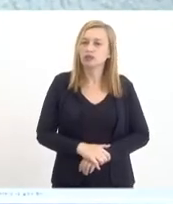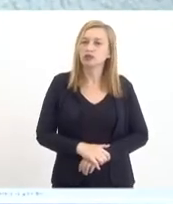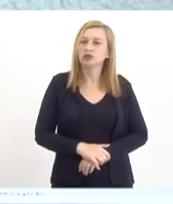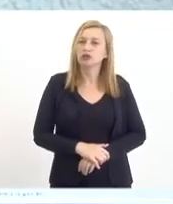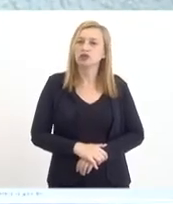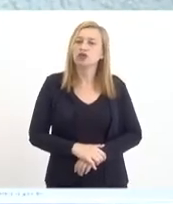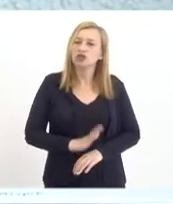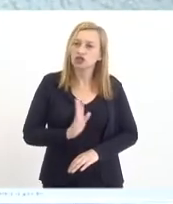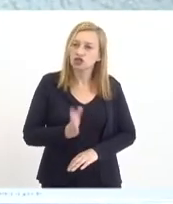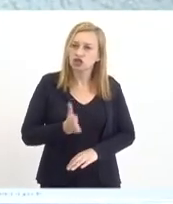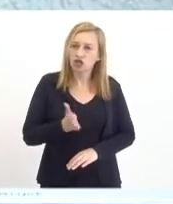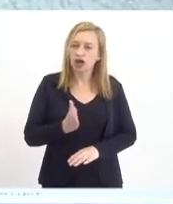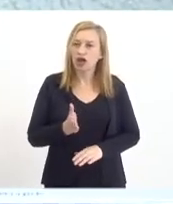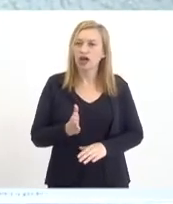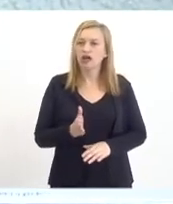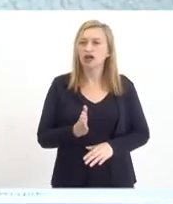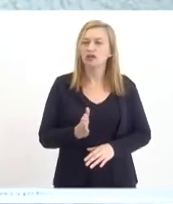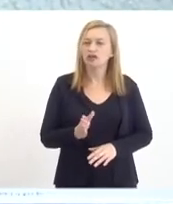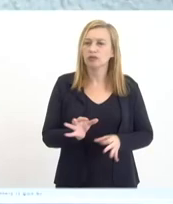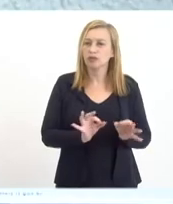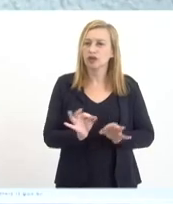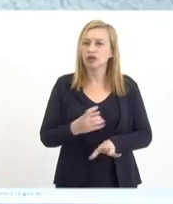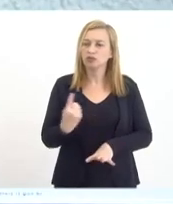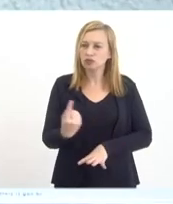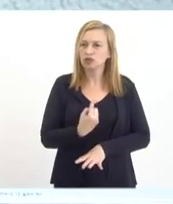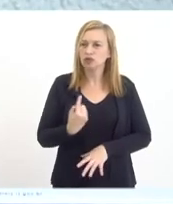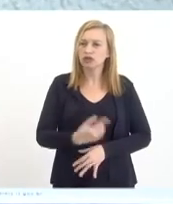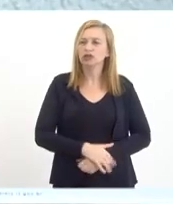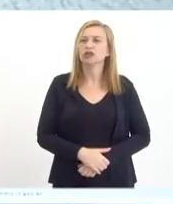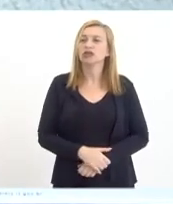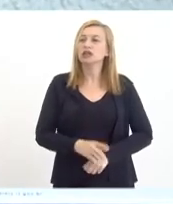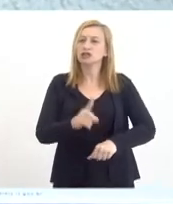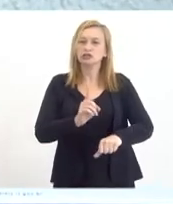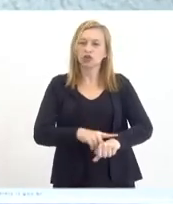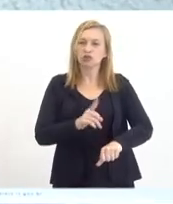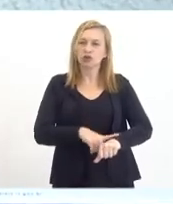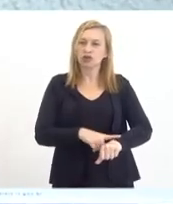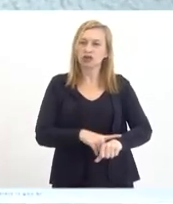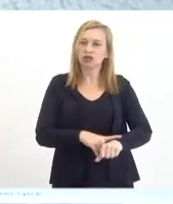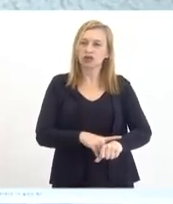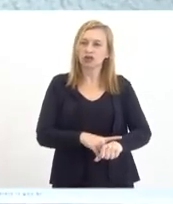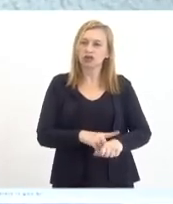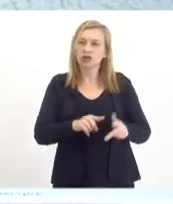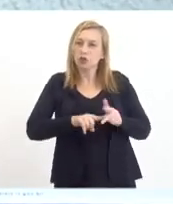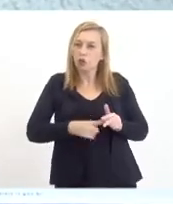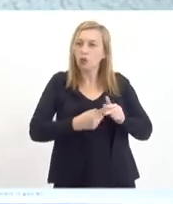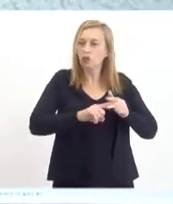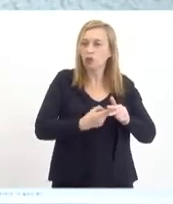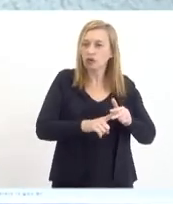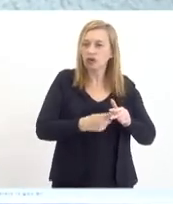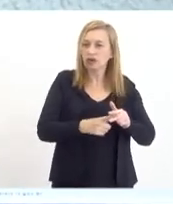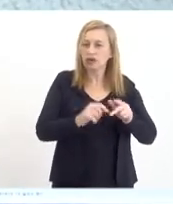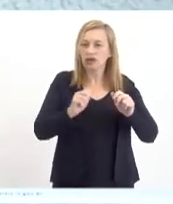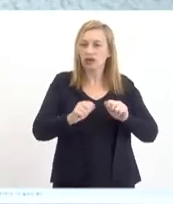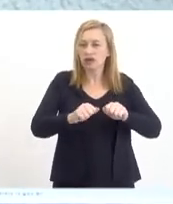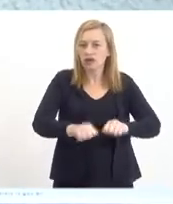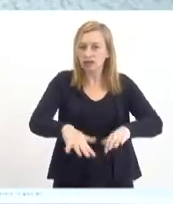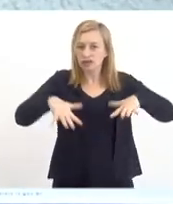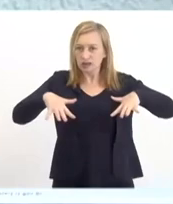já foi promulgado por nós mesmos e, neste momento, ele está em fase de regulamentação pela Assembleia.